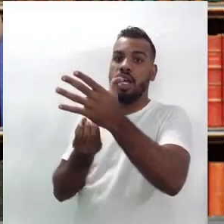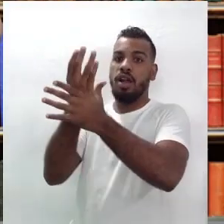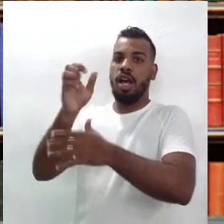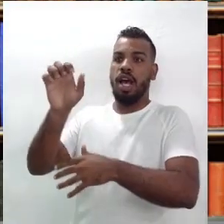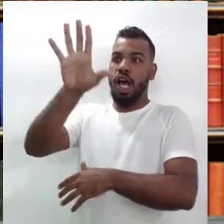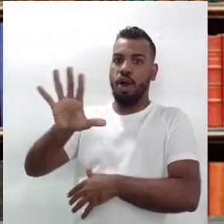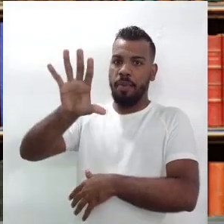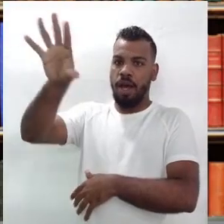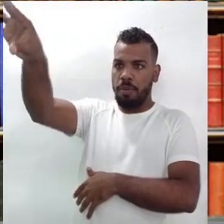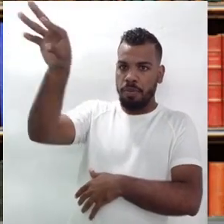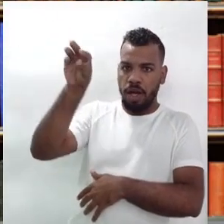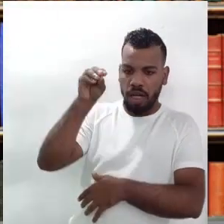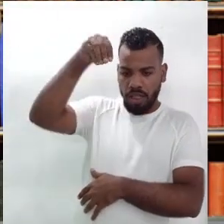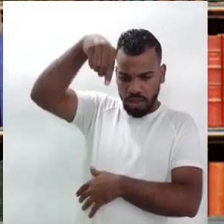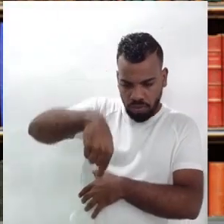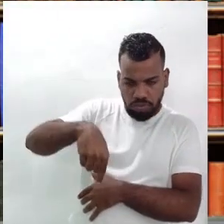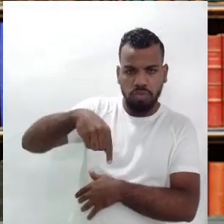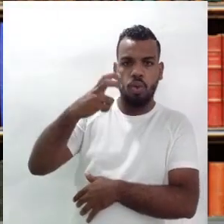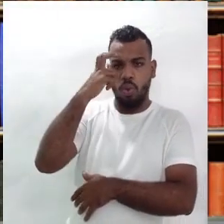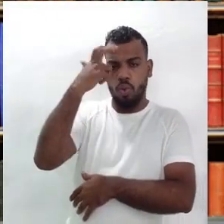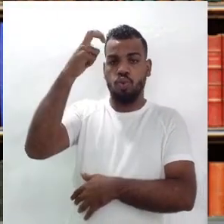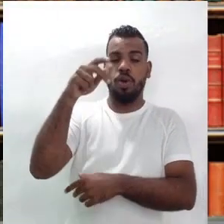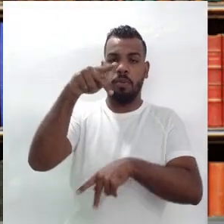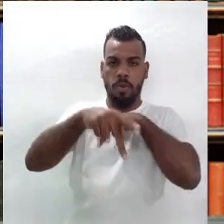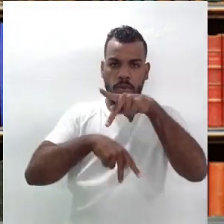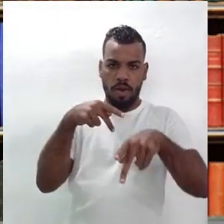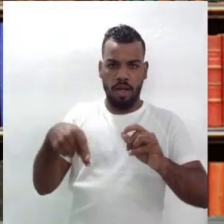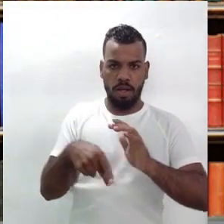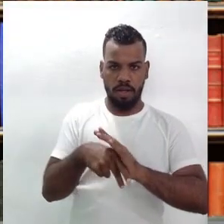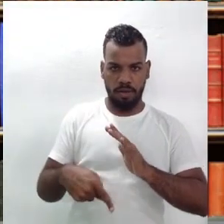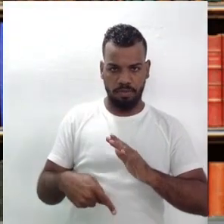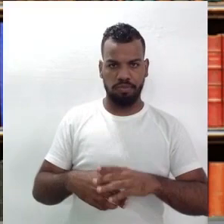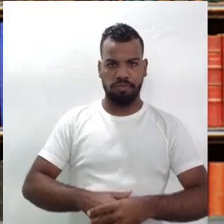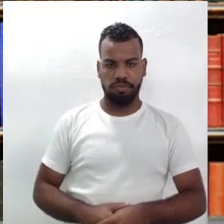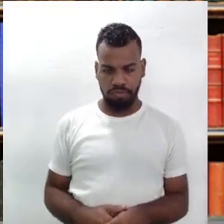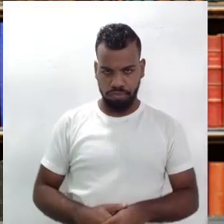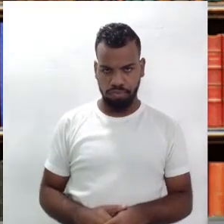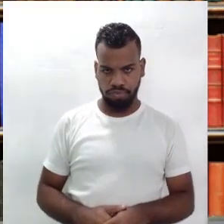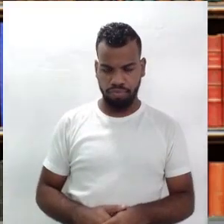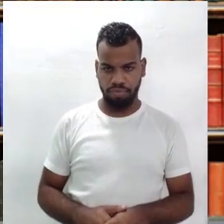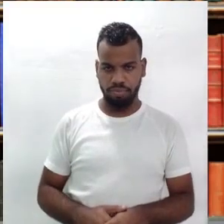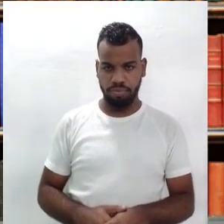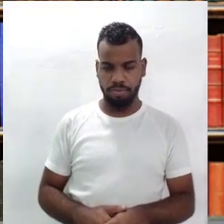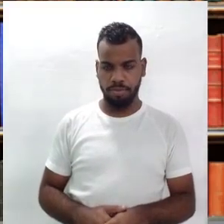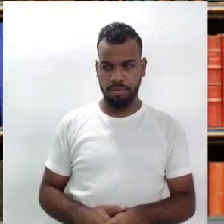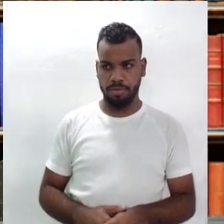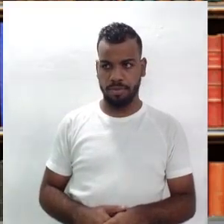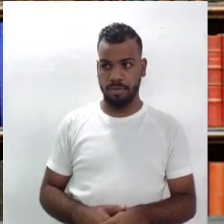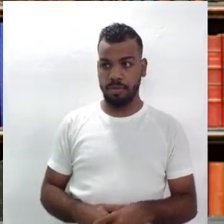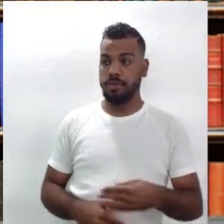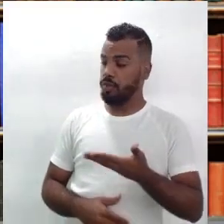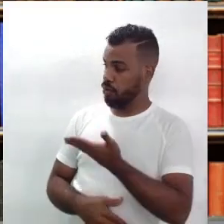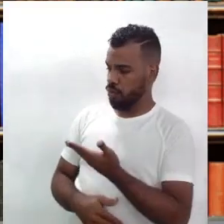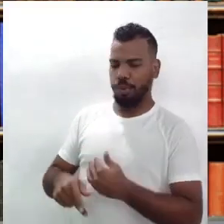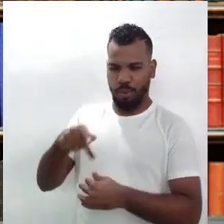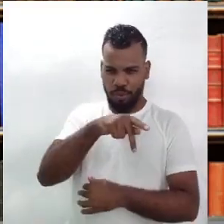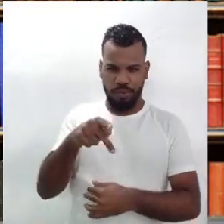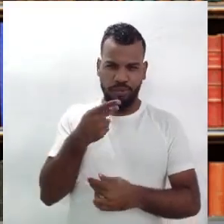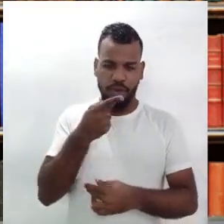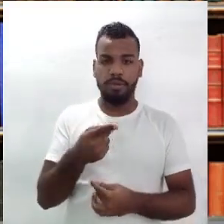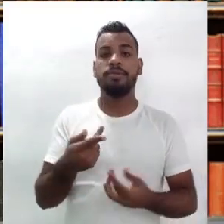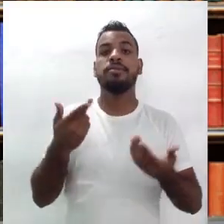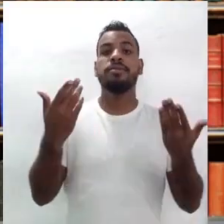dentro da cultura popular, para dentro da tradução da cultura popular. E lembrar sempre, como o professor estava relembrando aí,